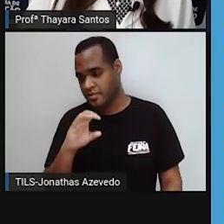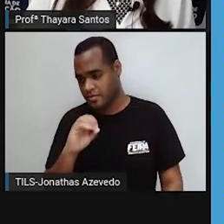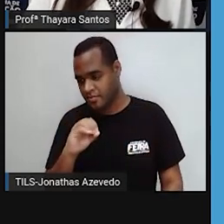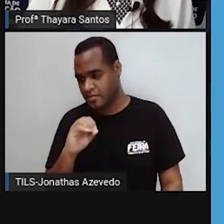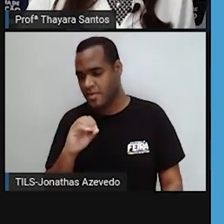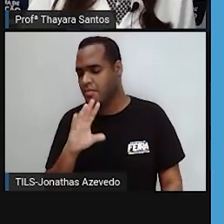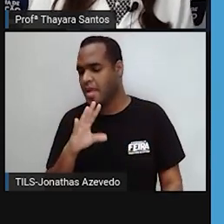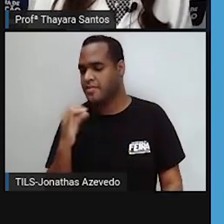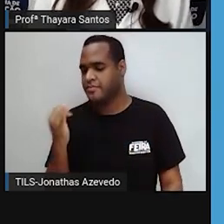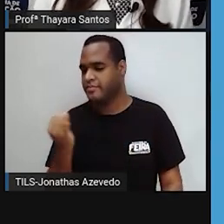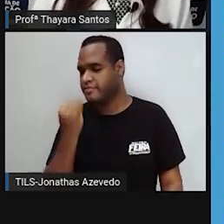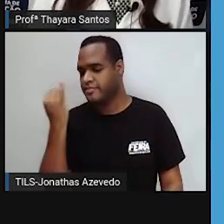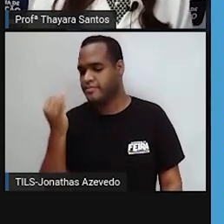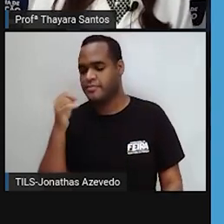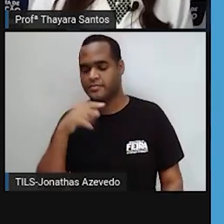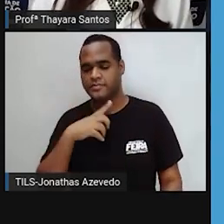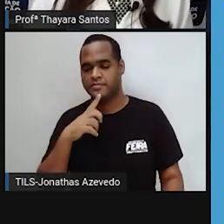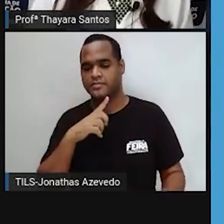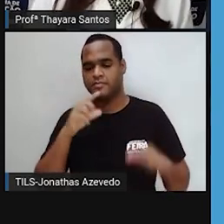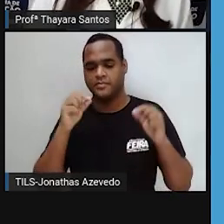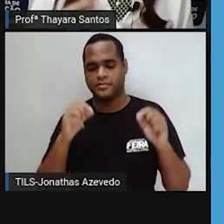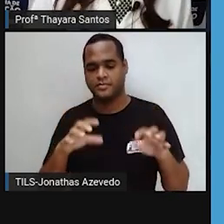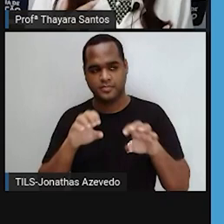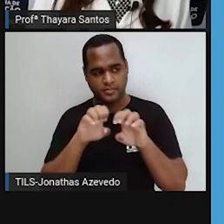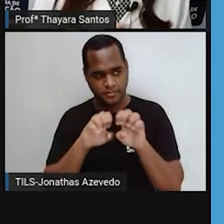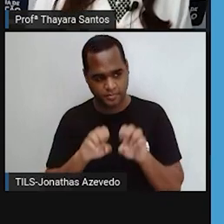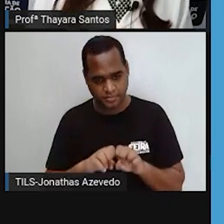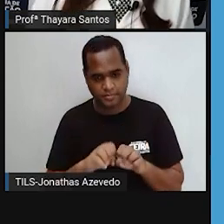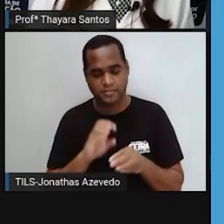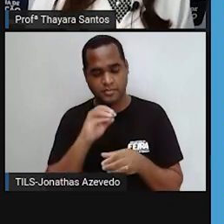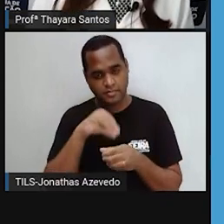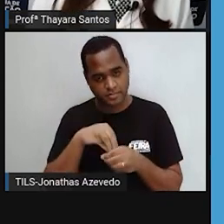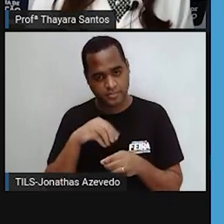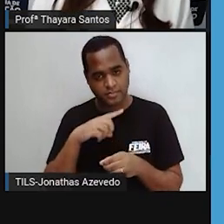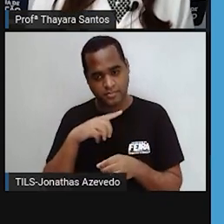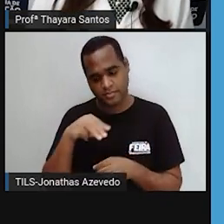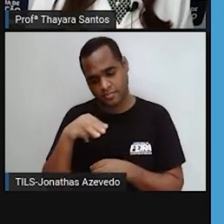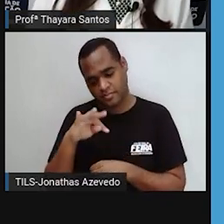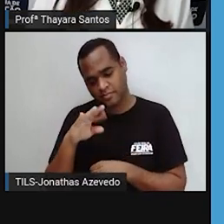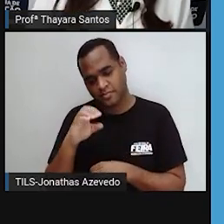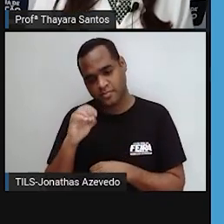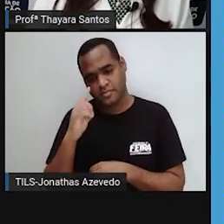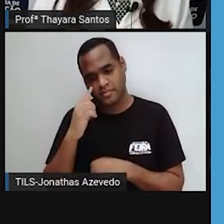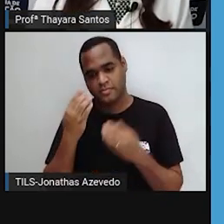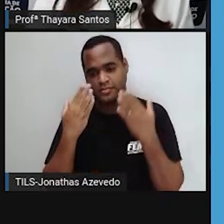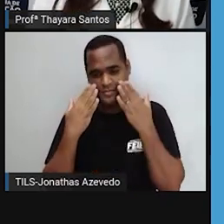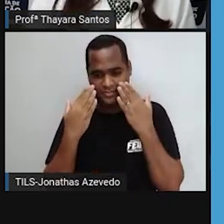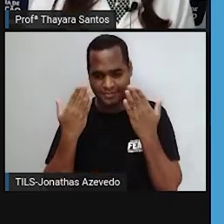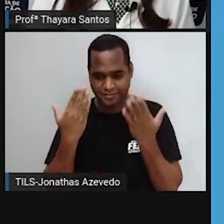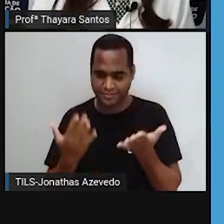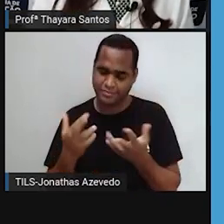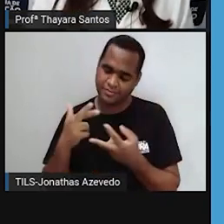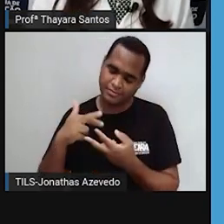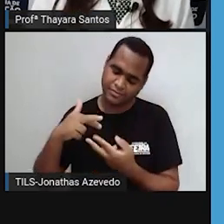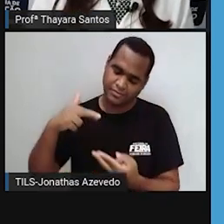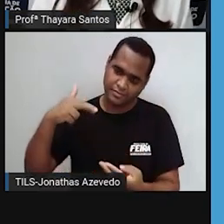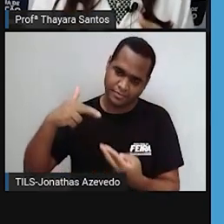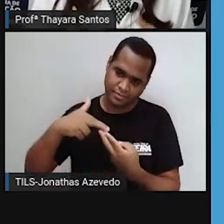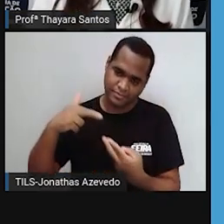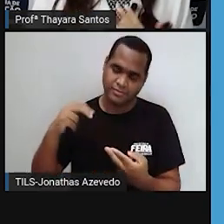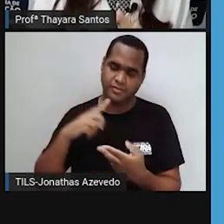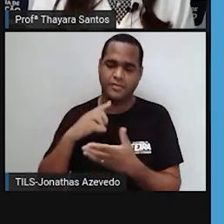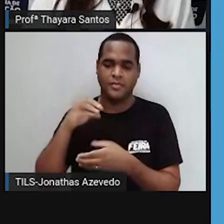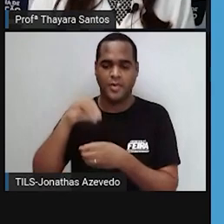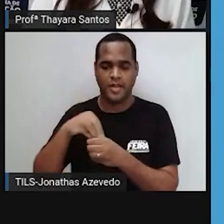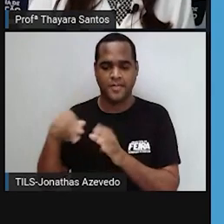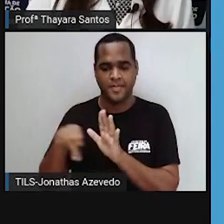interessante é que essas estruturas, Essas mitocôndrias, elas apresentam DNA próprio e ela também tem uma